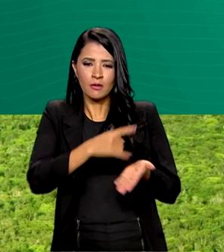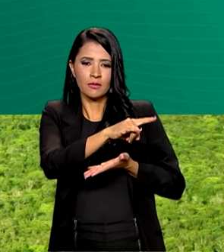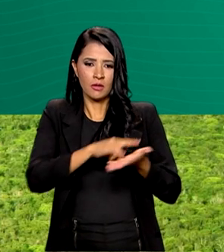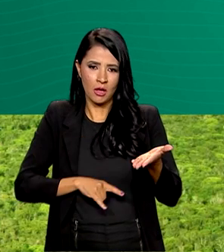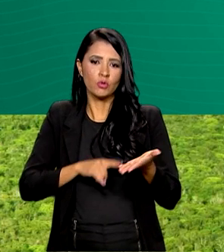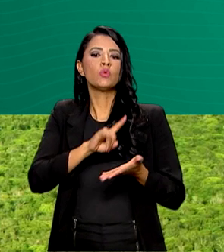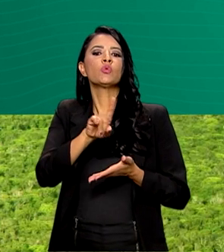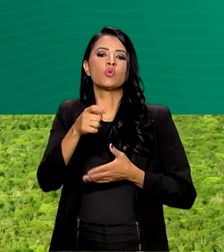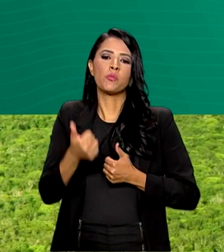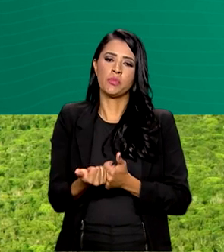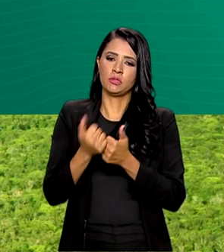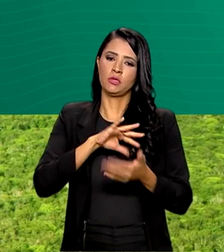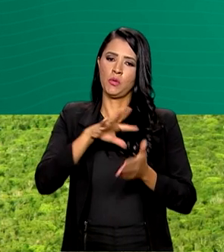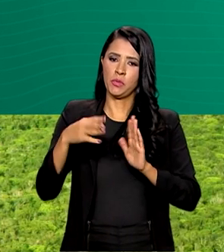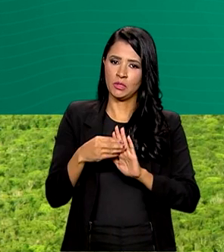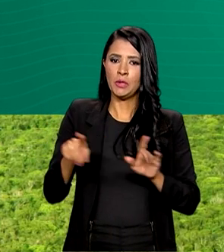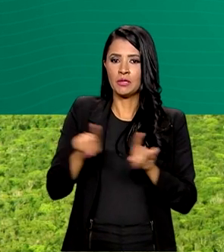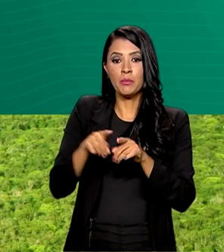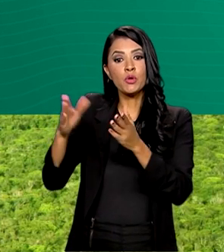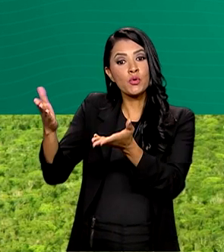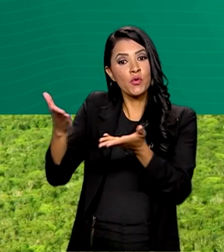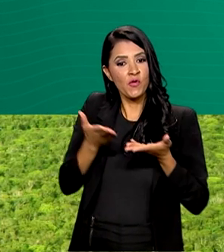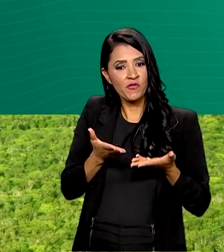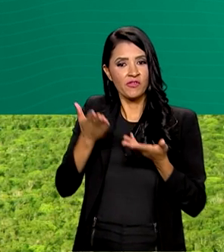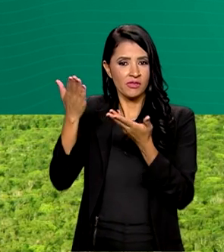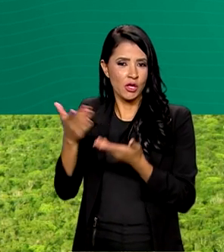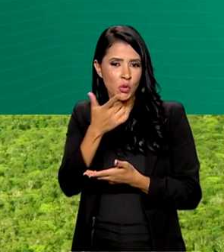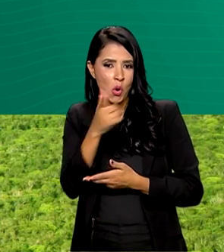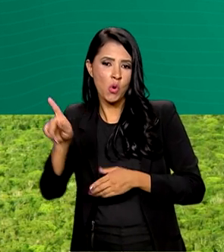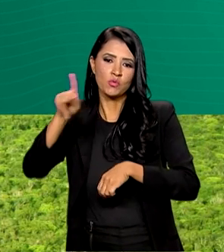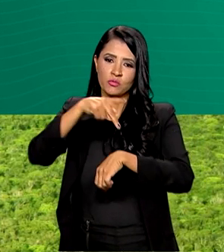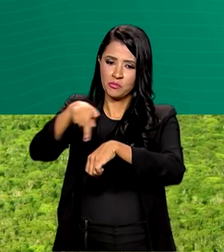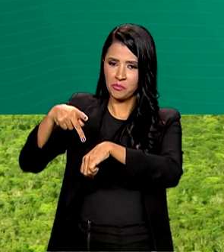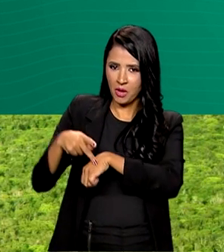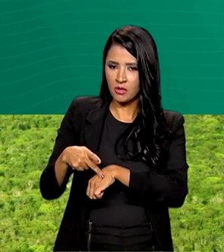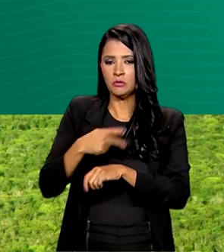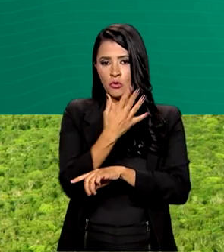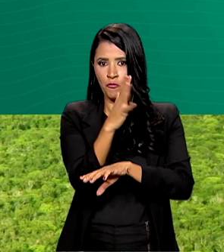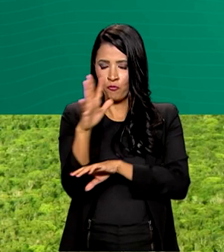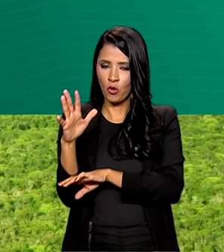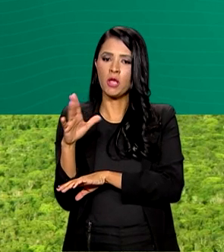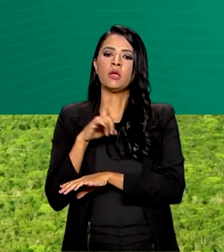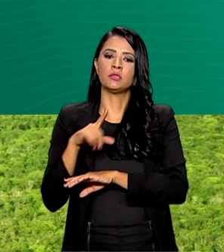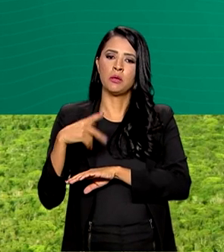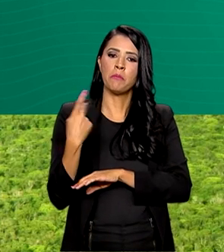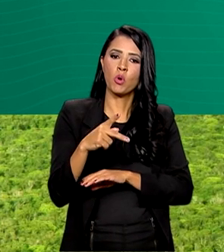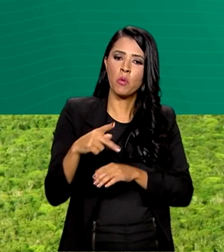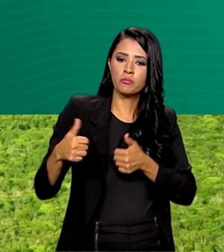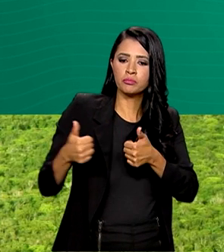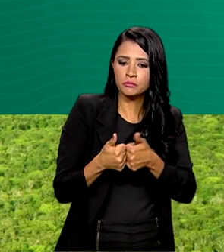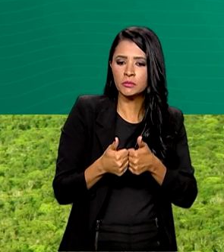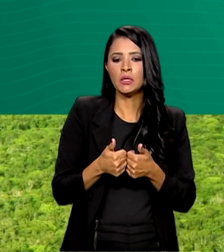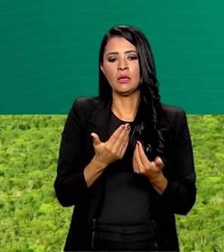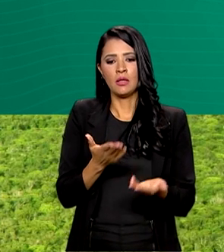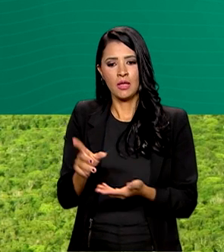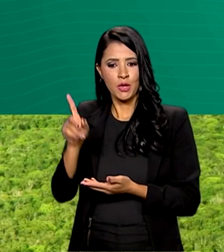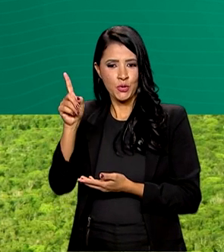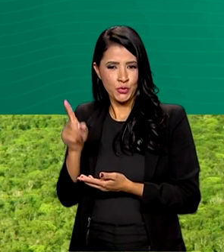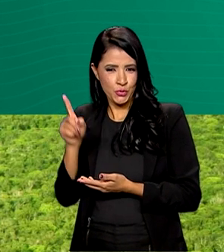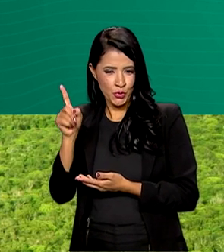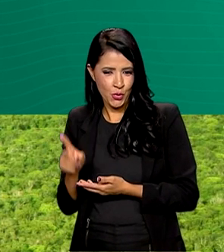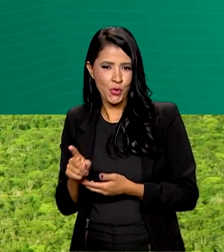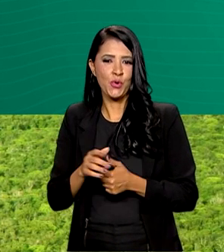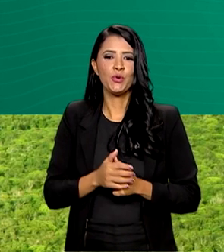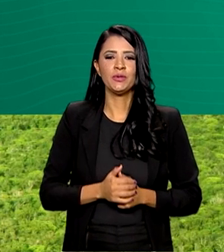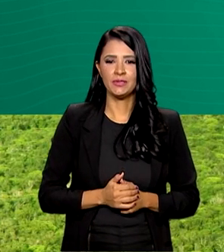Amazônica. Também foram convidados outros países com florestas tropicais, São Vicente e Granadinas,